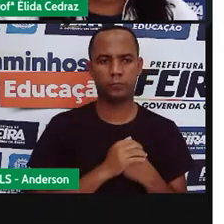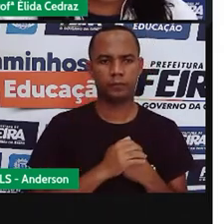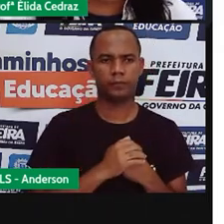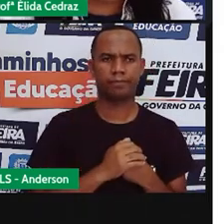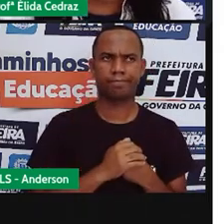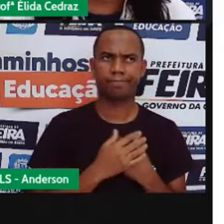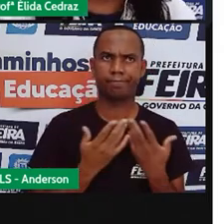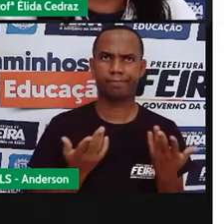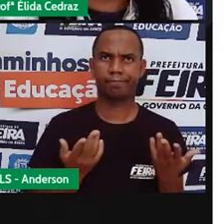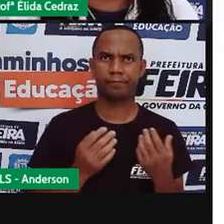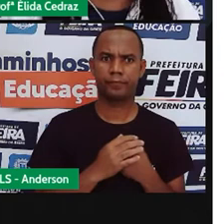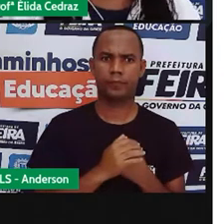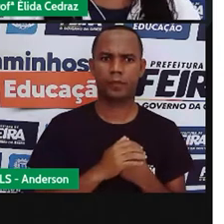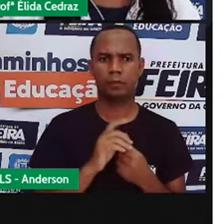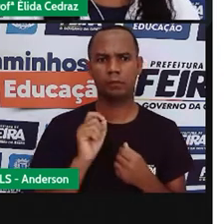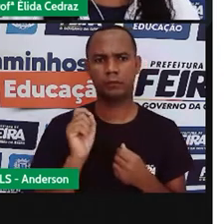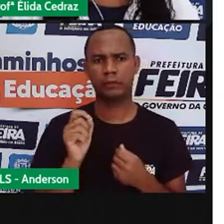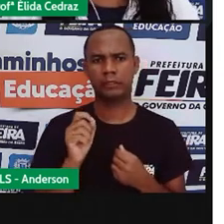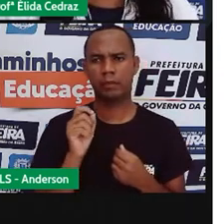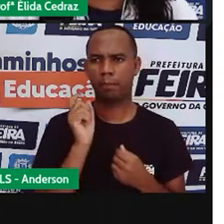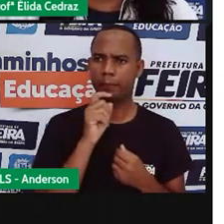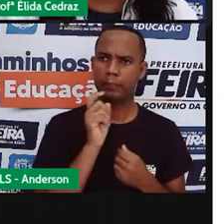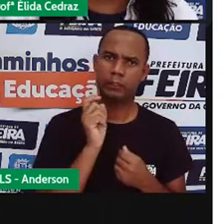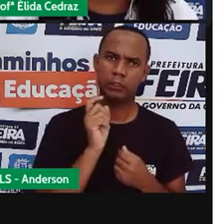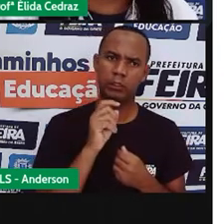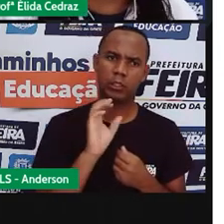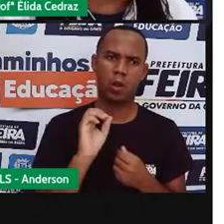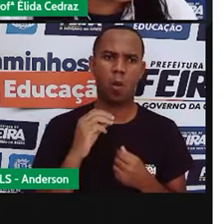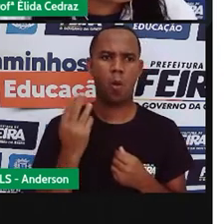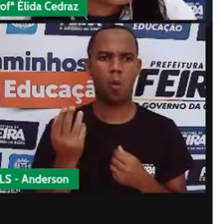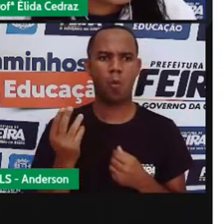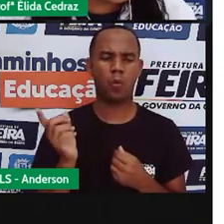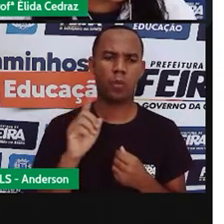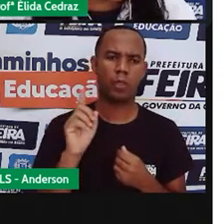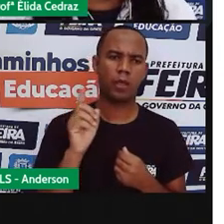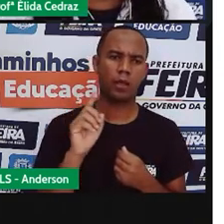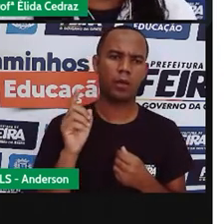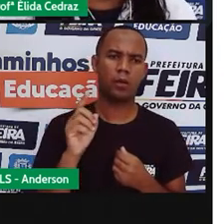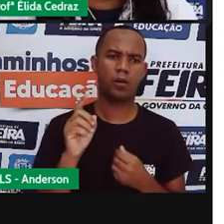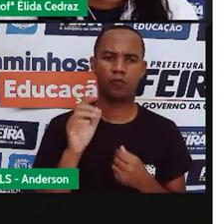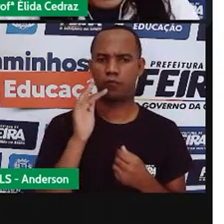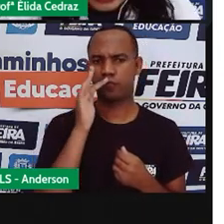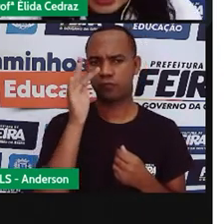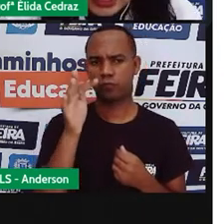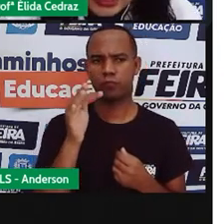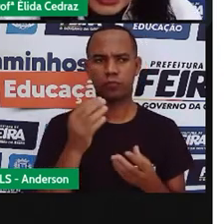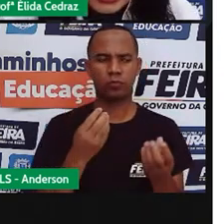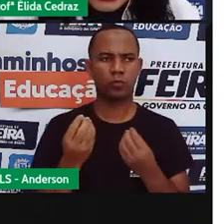que eu vou passar para alguém alguma mentira e lá na frente será que não vai prejudicar alguém